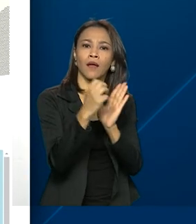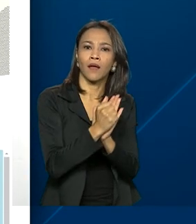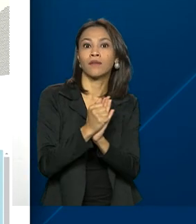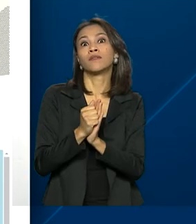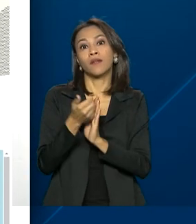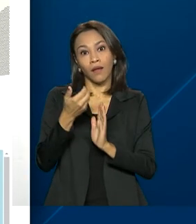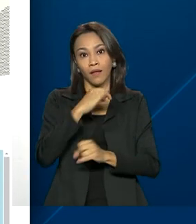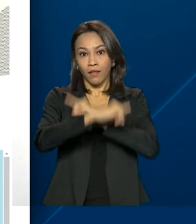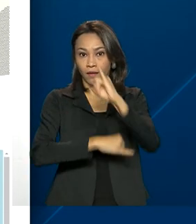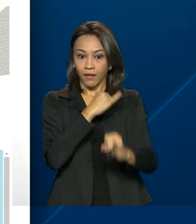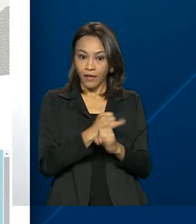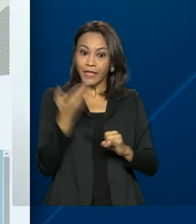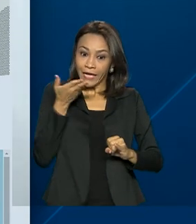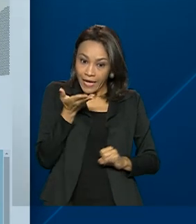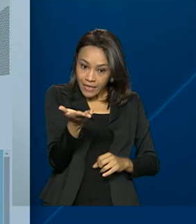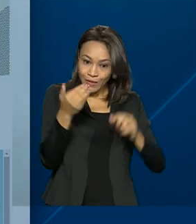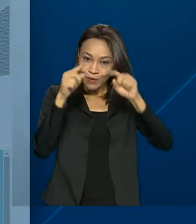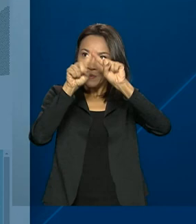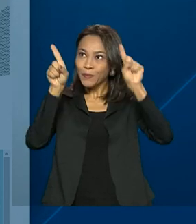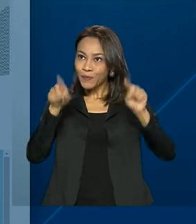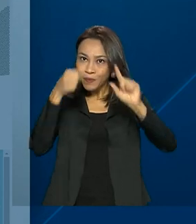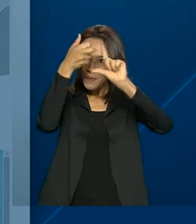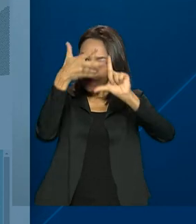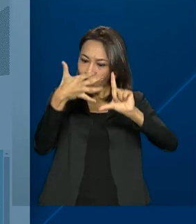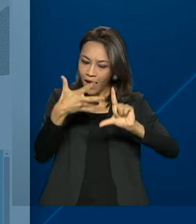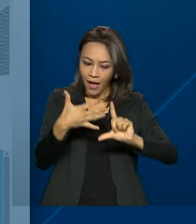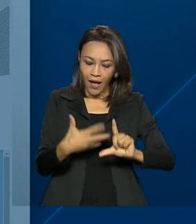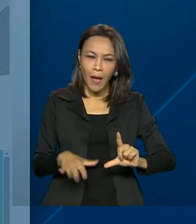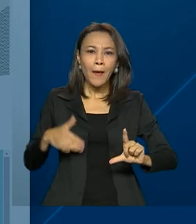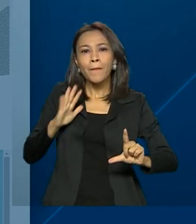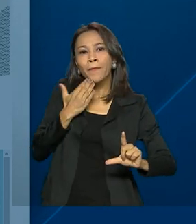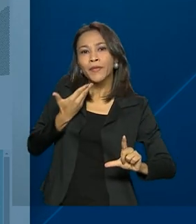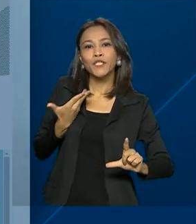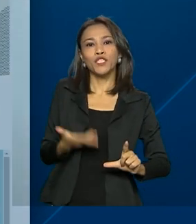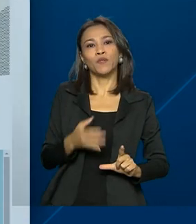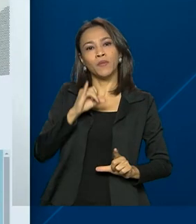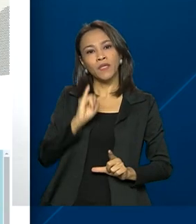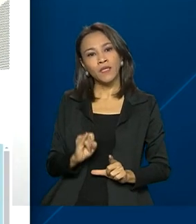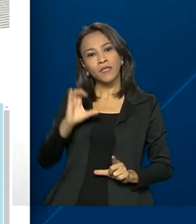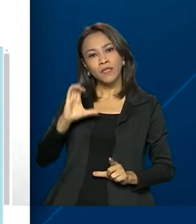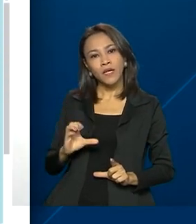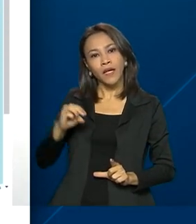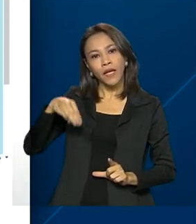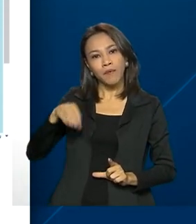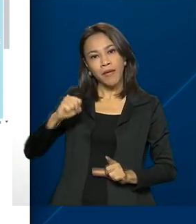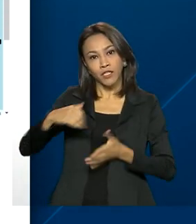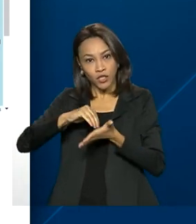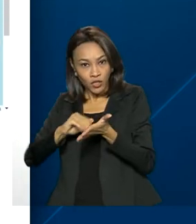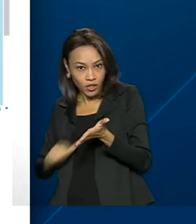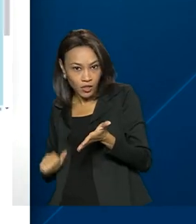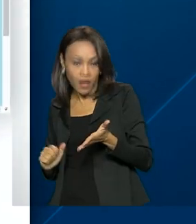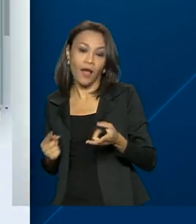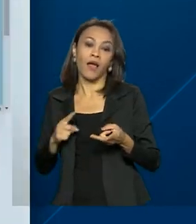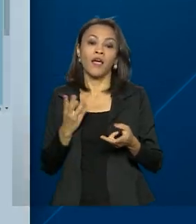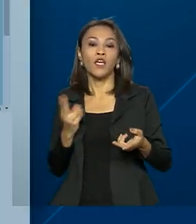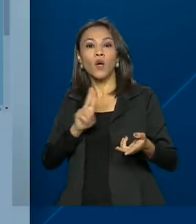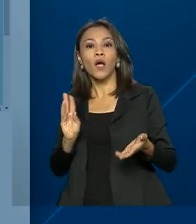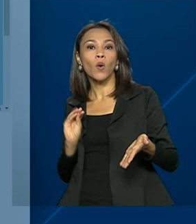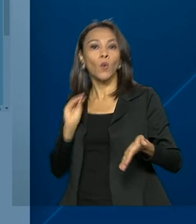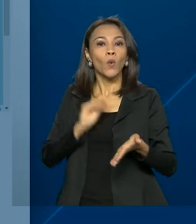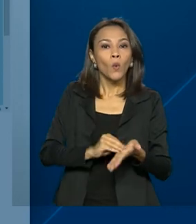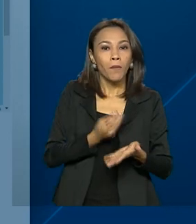O instrumento online informa sobre pedido de isenção do ICMS e enumera os bancos de alimentos e as